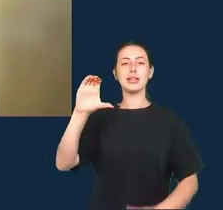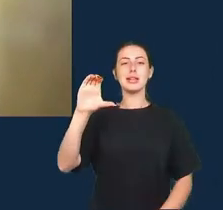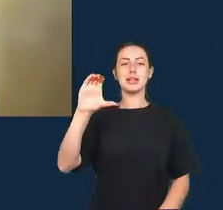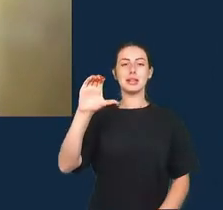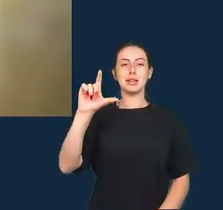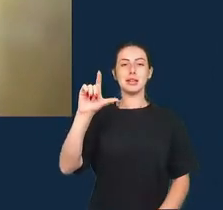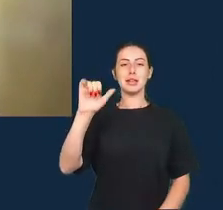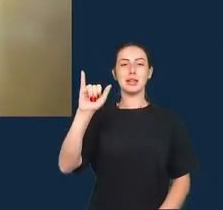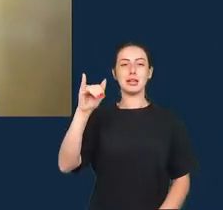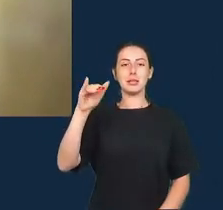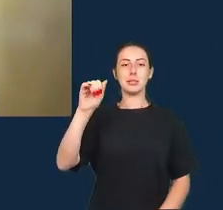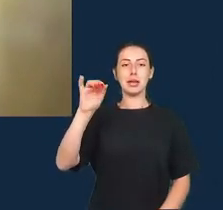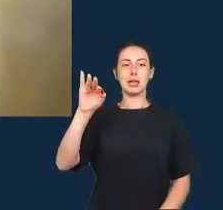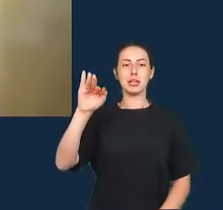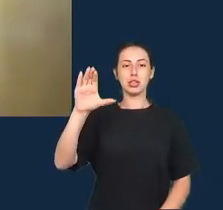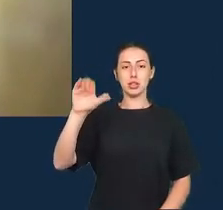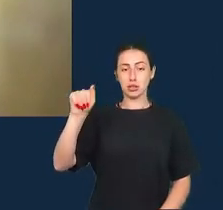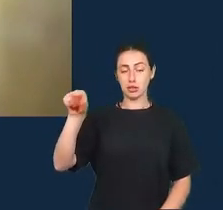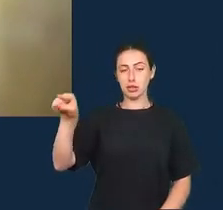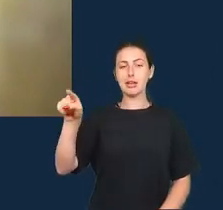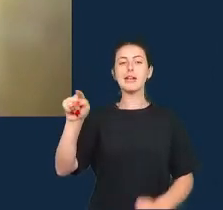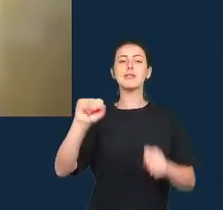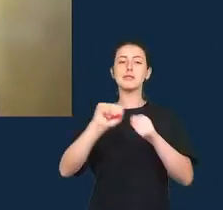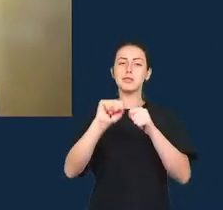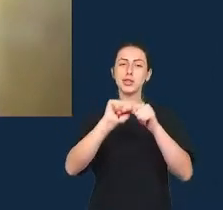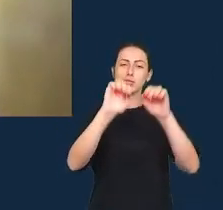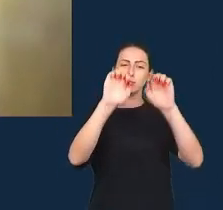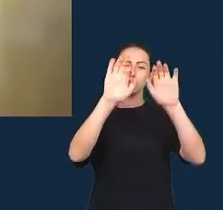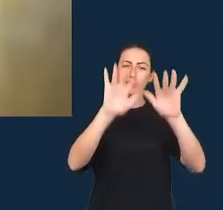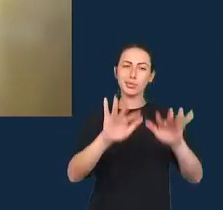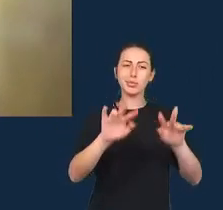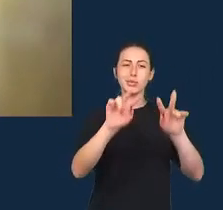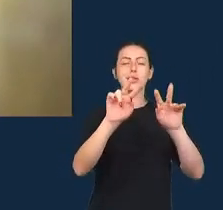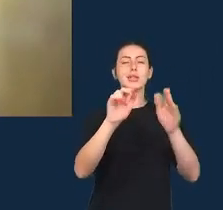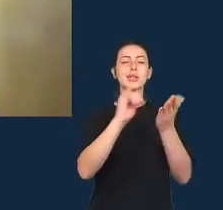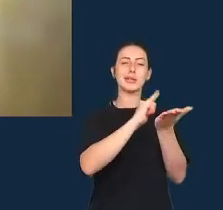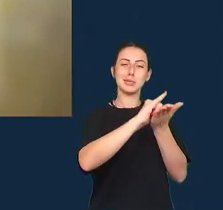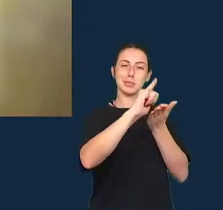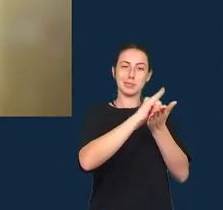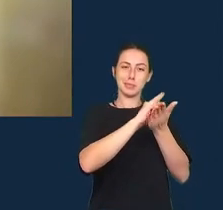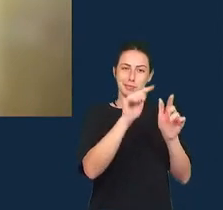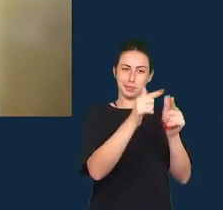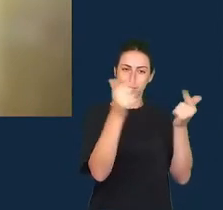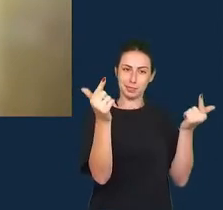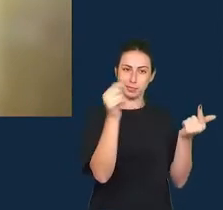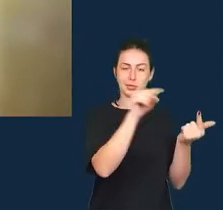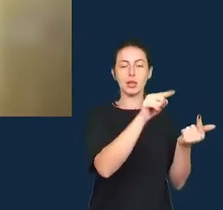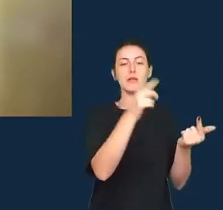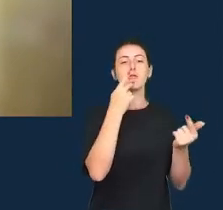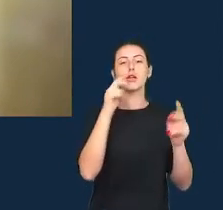Times onde ele foi descrito como um filósofo pós-verdade